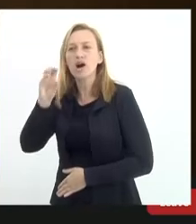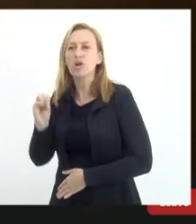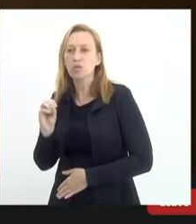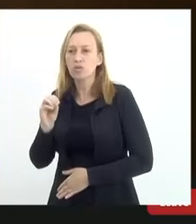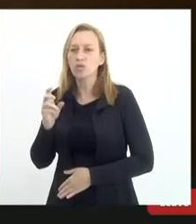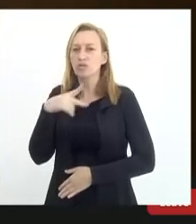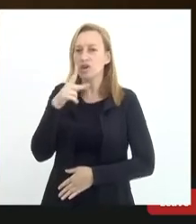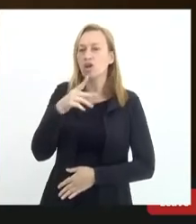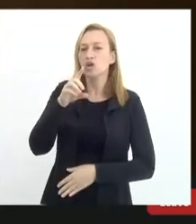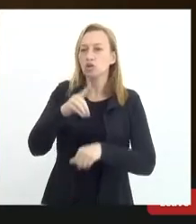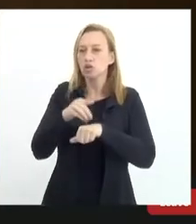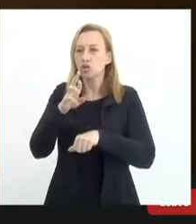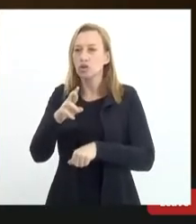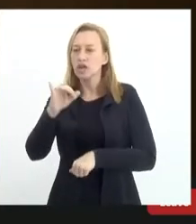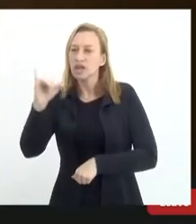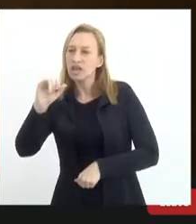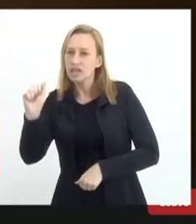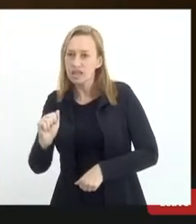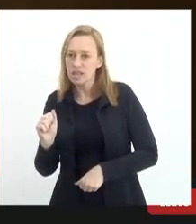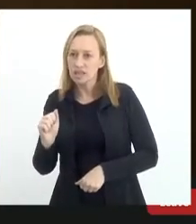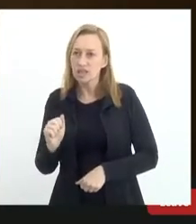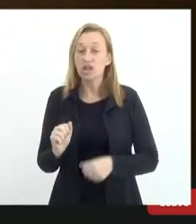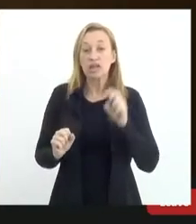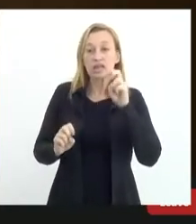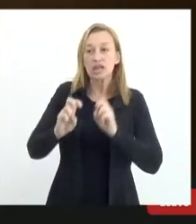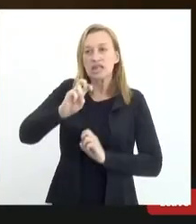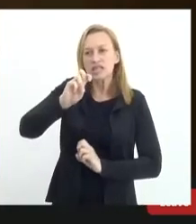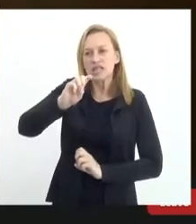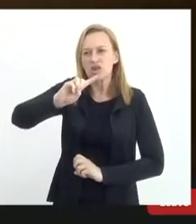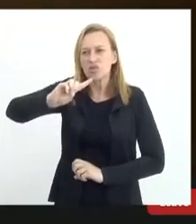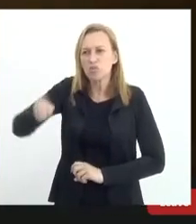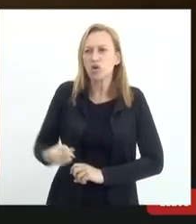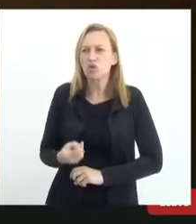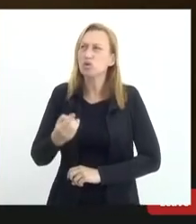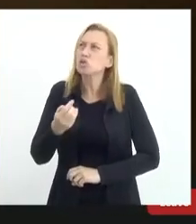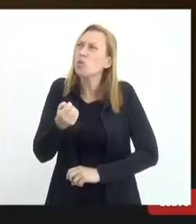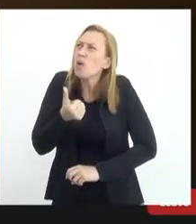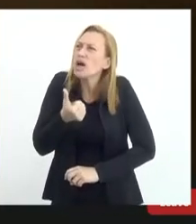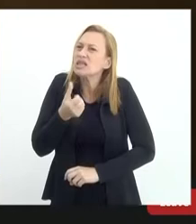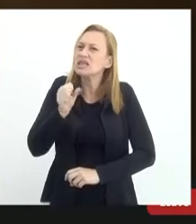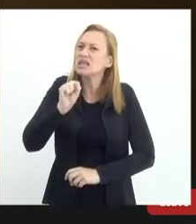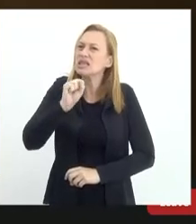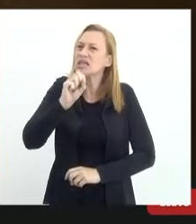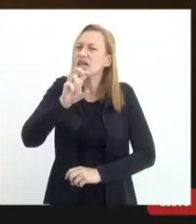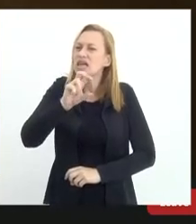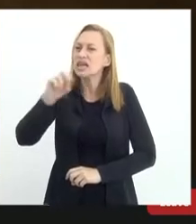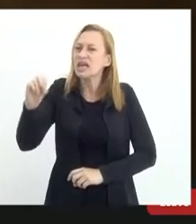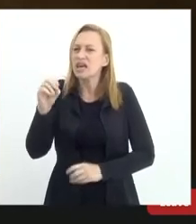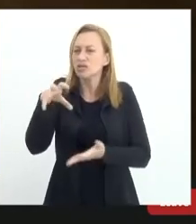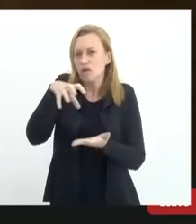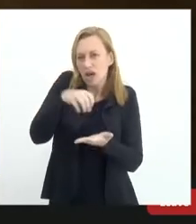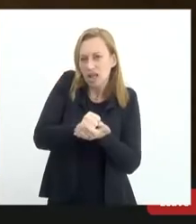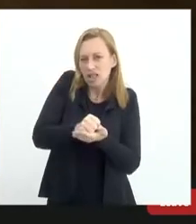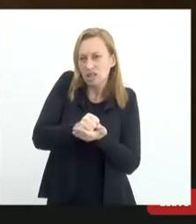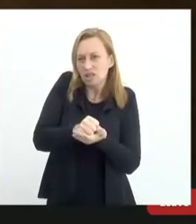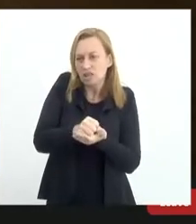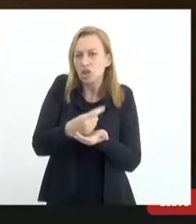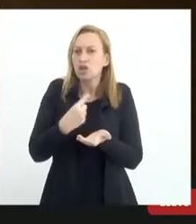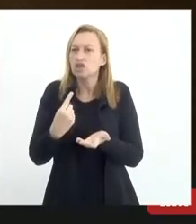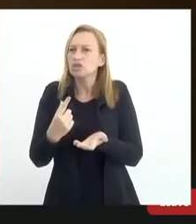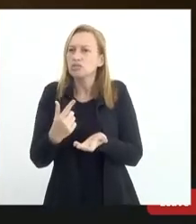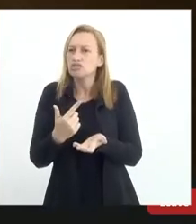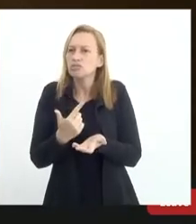doutora Ilsa, nós estamos com cinco milhões, quase 500 mil cadastros e nós temos